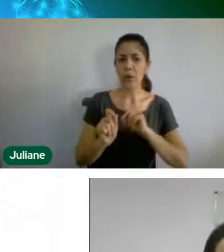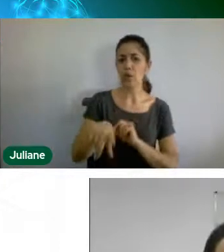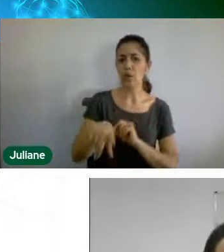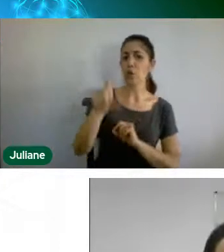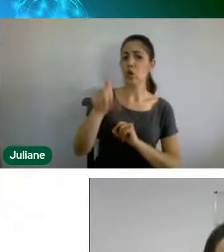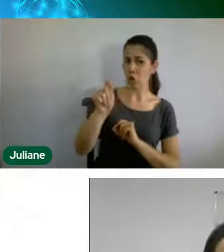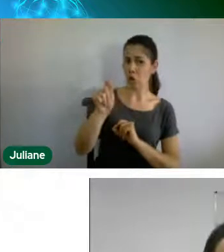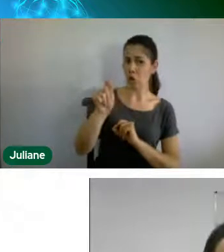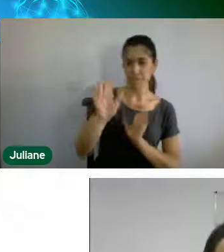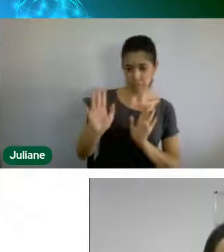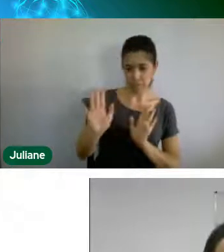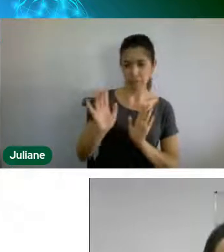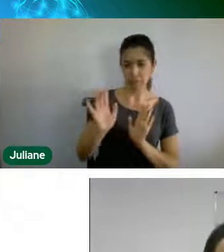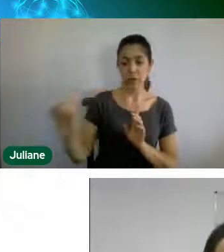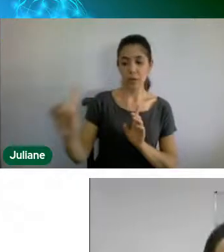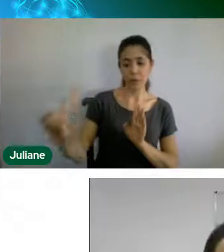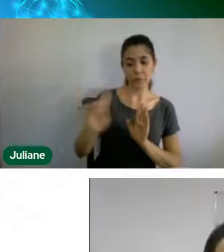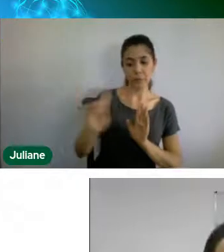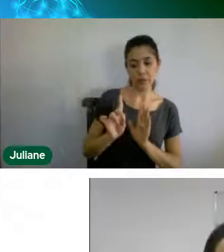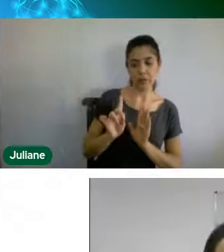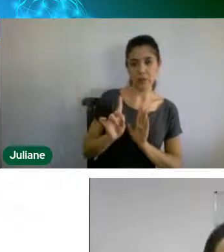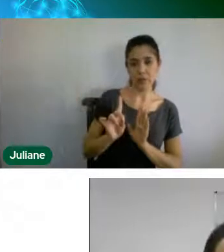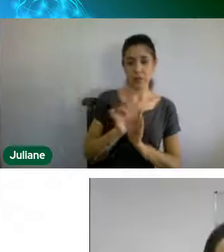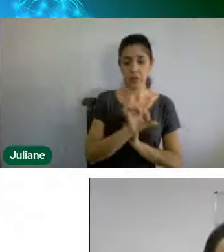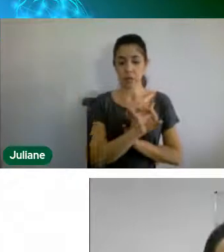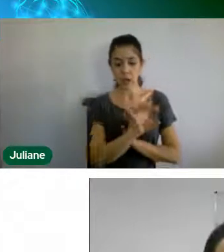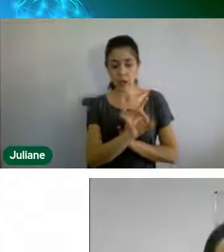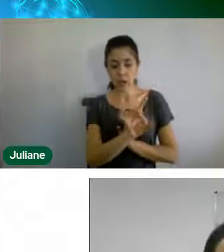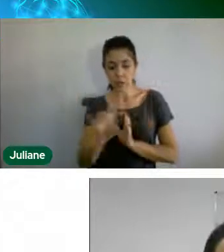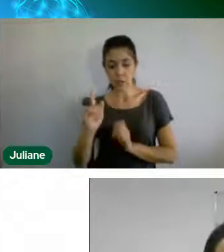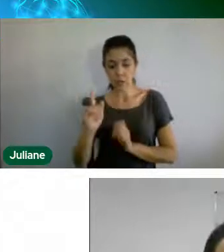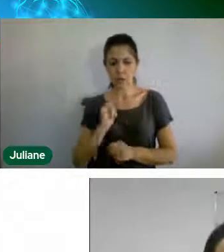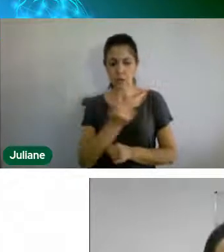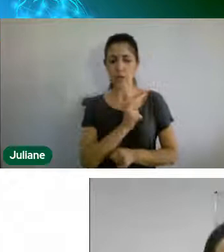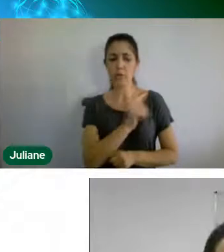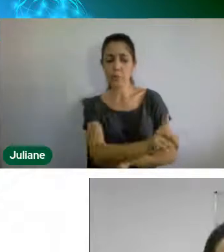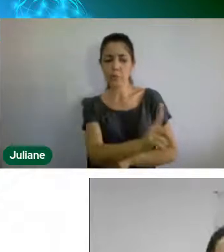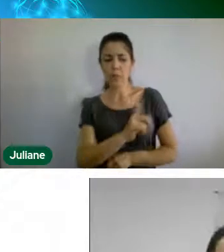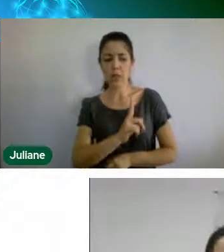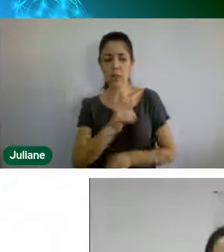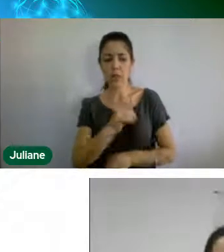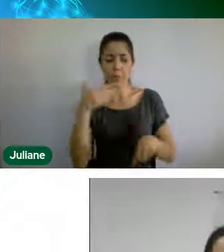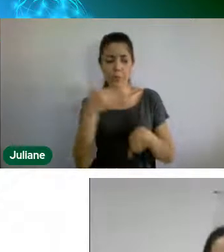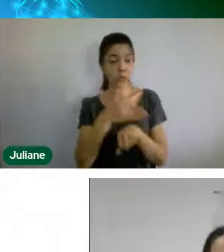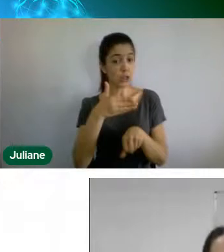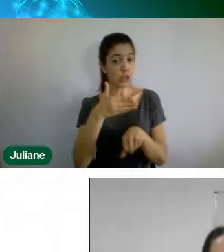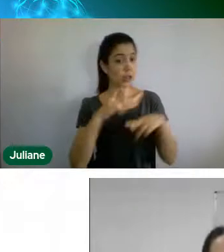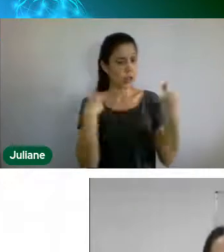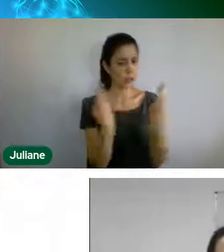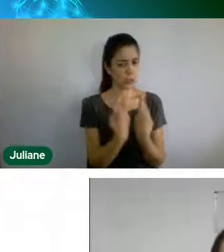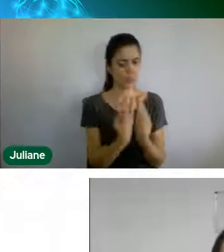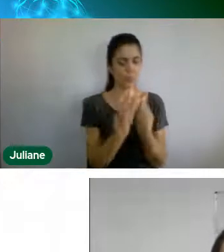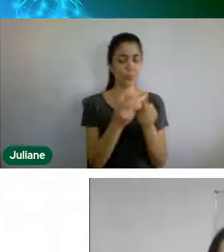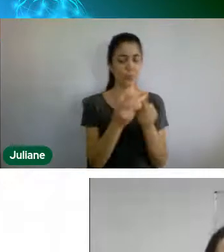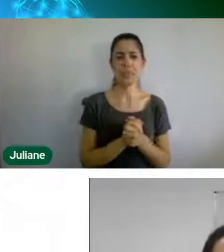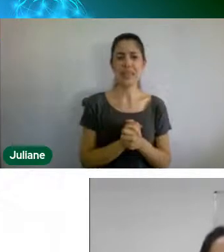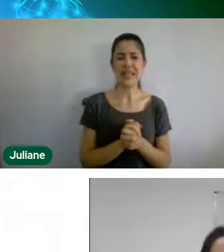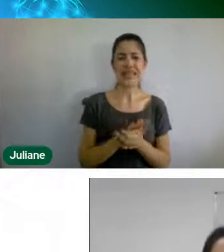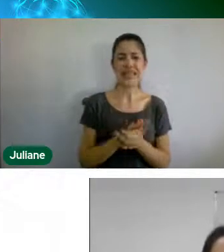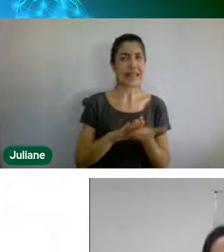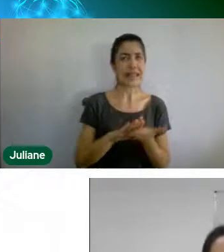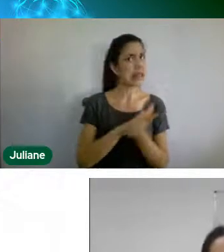Então, na rede tem as agendas, nada é feito sozinho. Para fazer uma agenda anual,